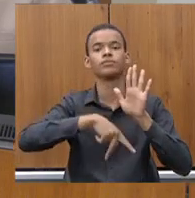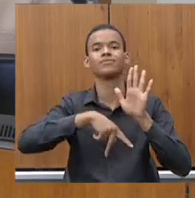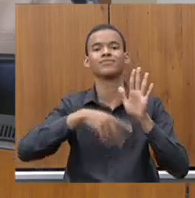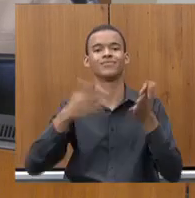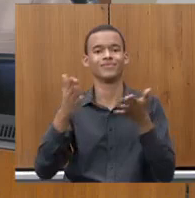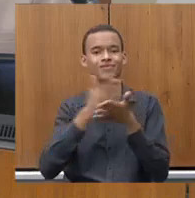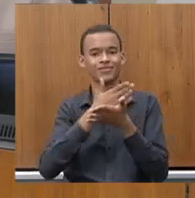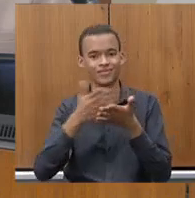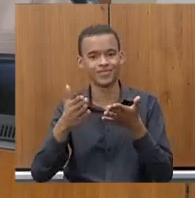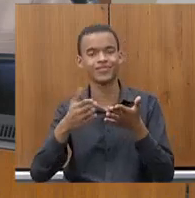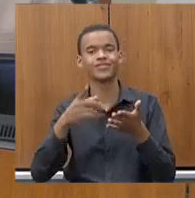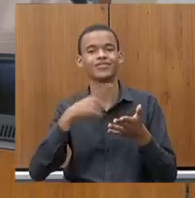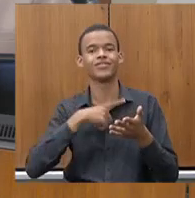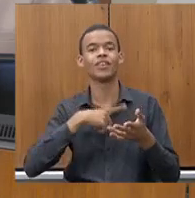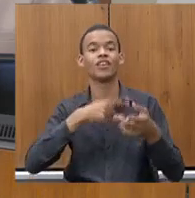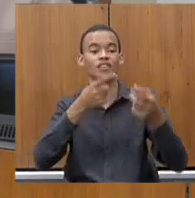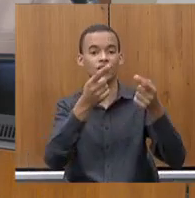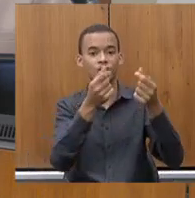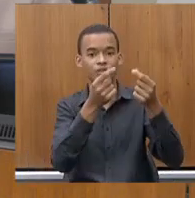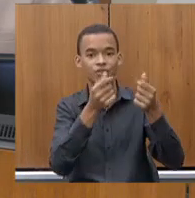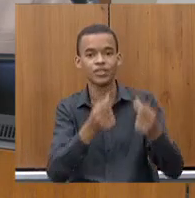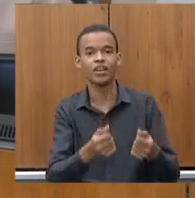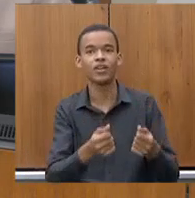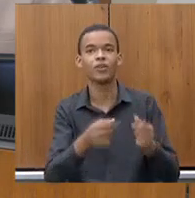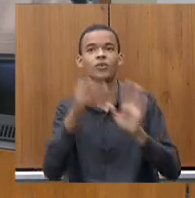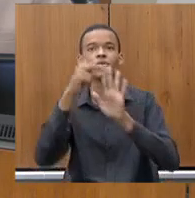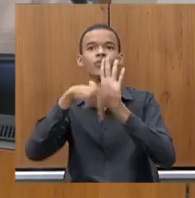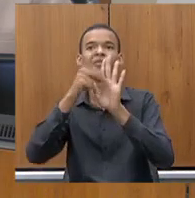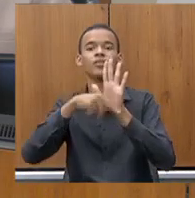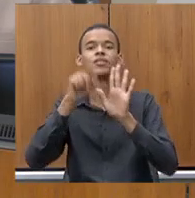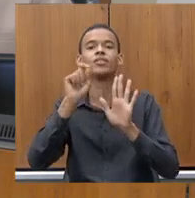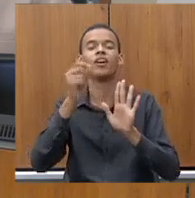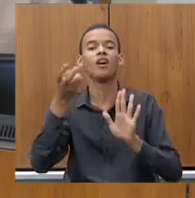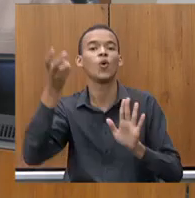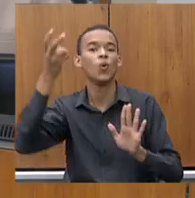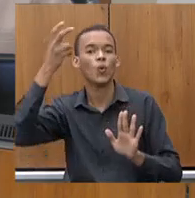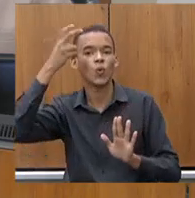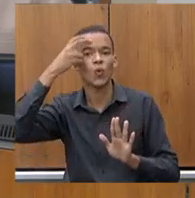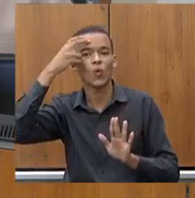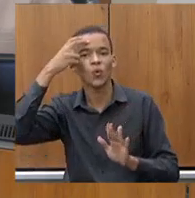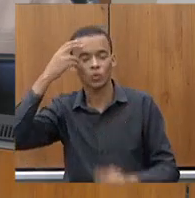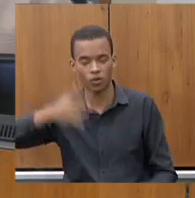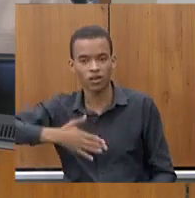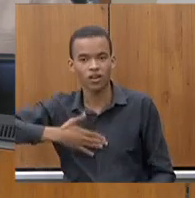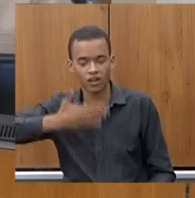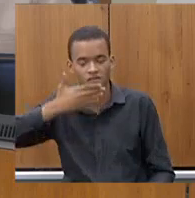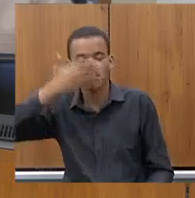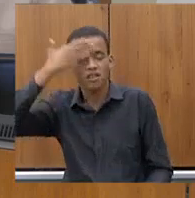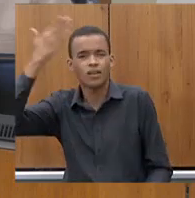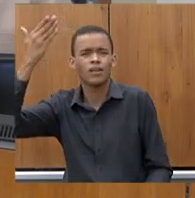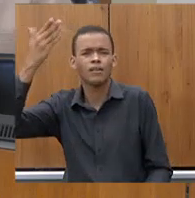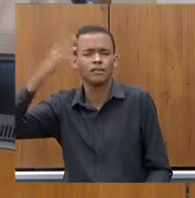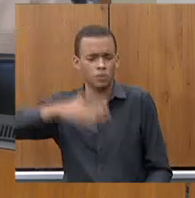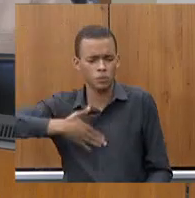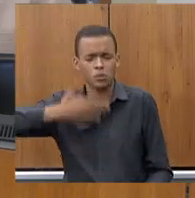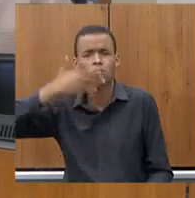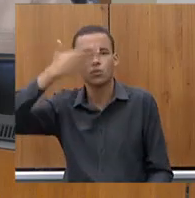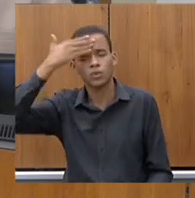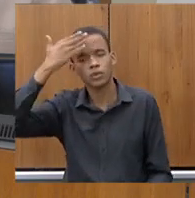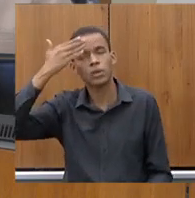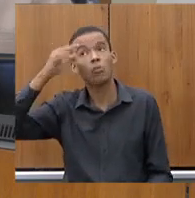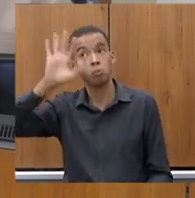financiando a cultura do islamismo. Em Guiné-Bissau. Em Guiné-Bissau. Em Brasil. É, é isso.